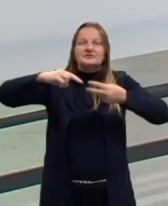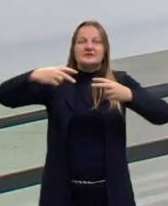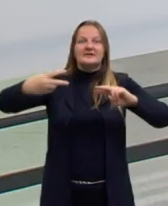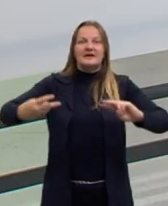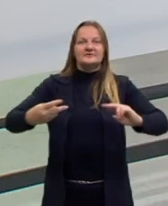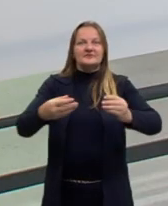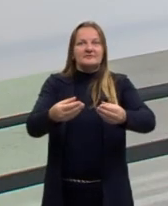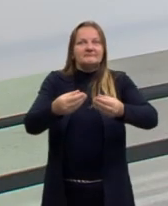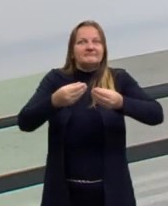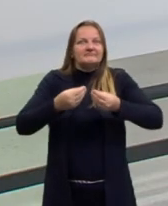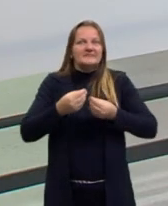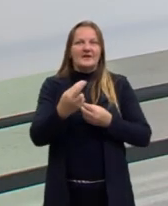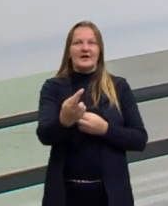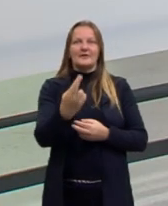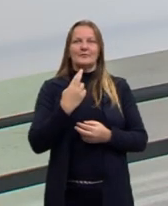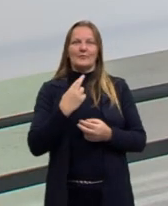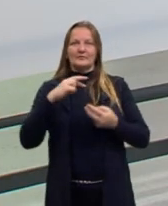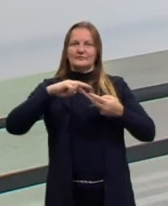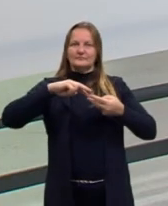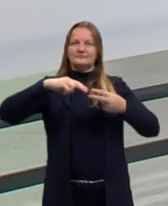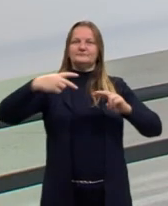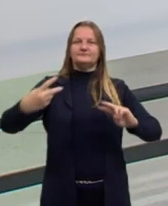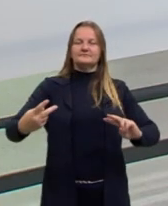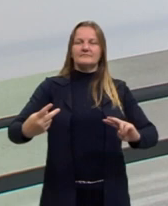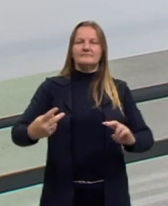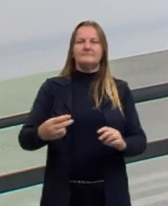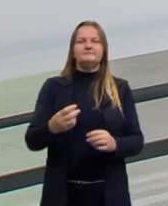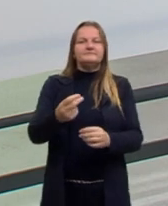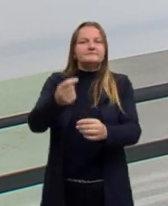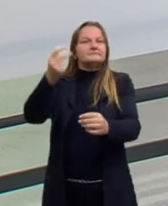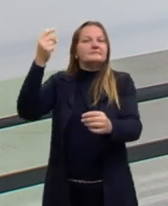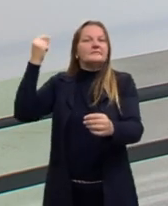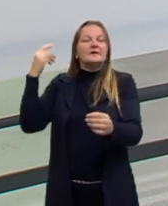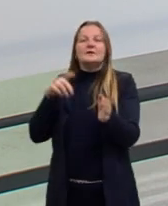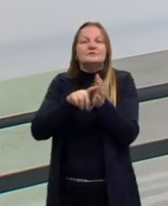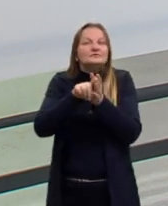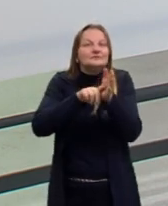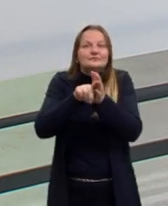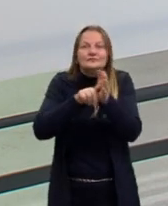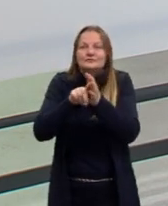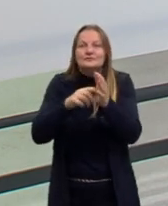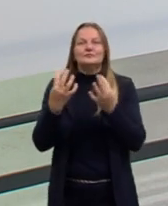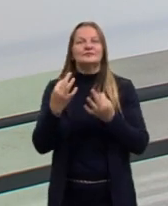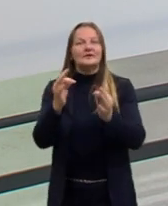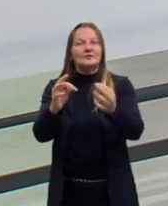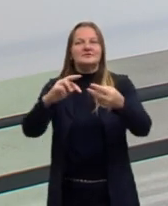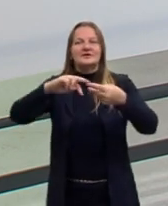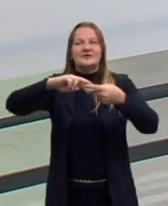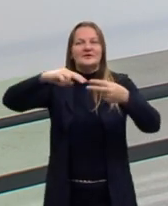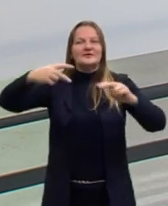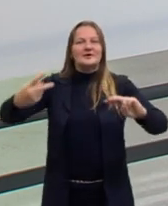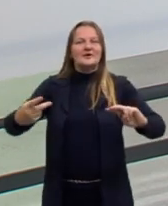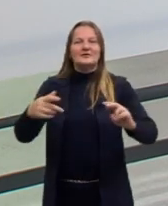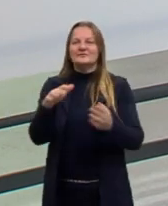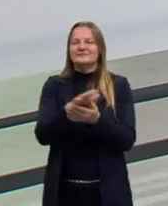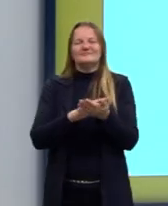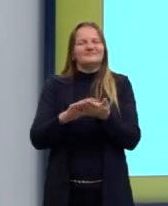trazer essas respostas, né? Então, lá naquela época, ainda não tinha tecnologia também necessária para